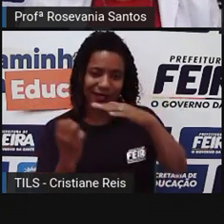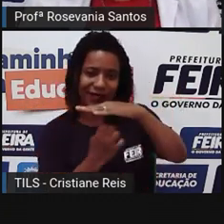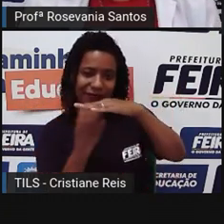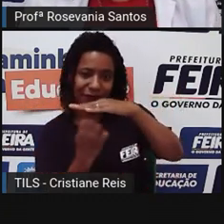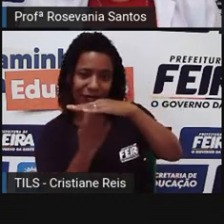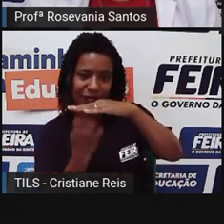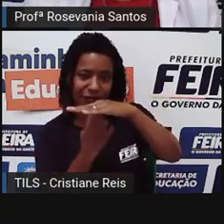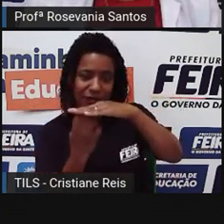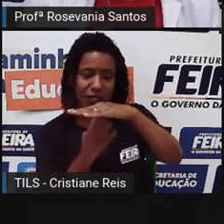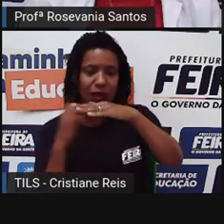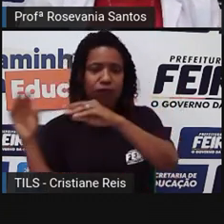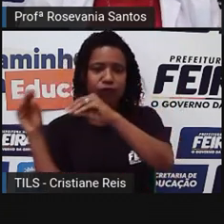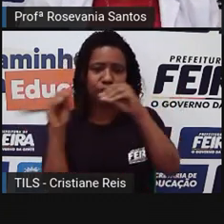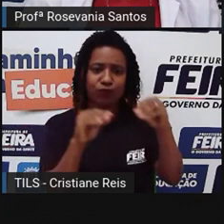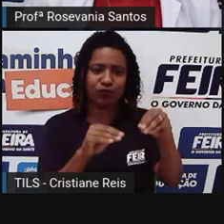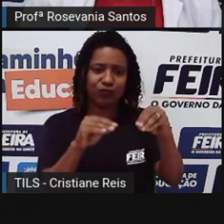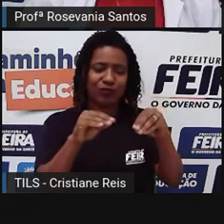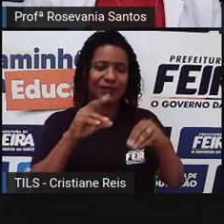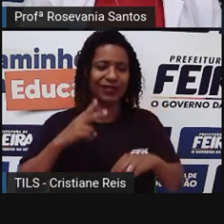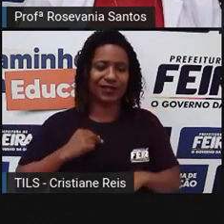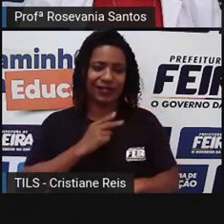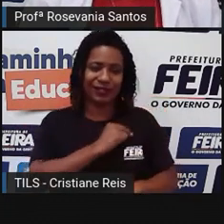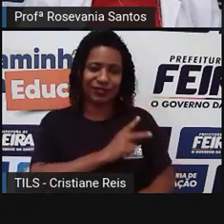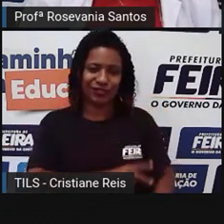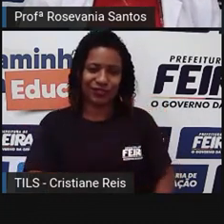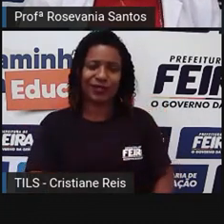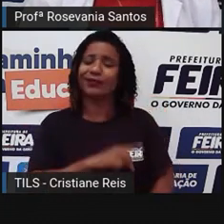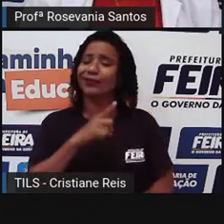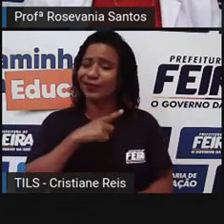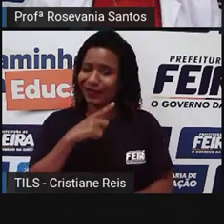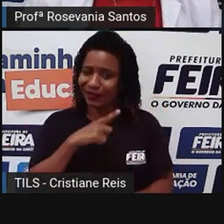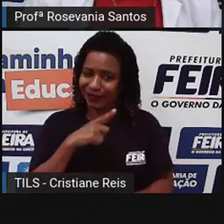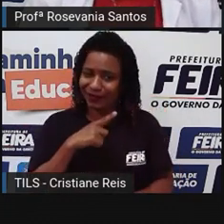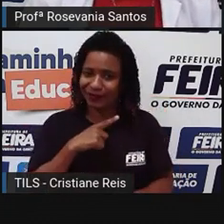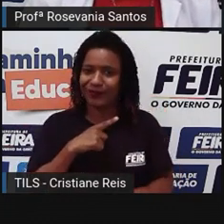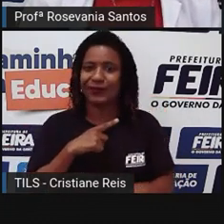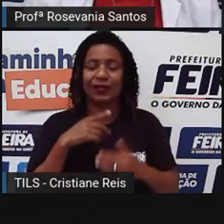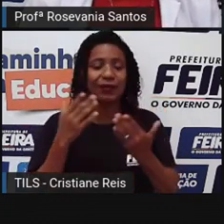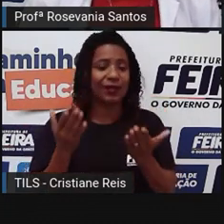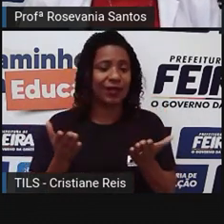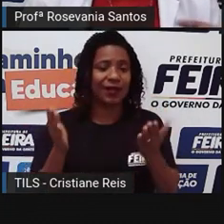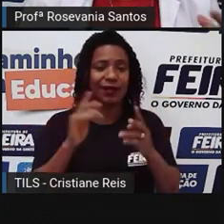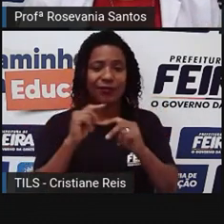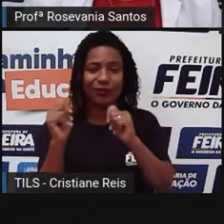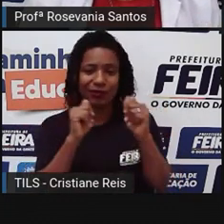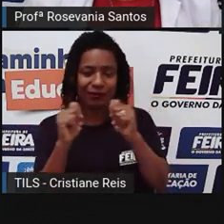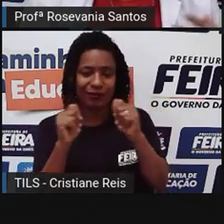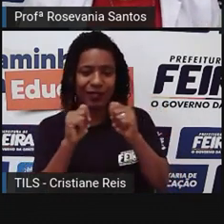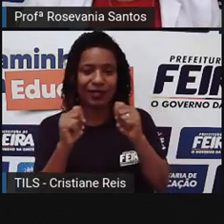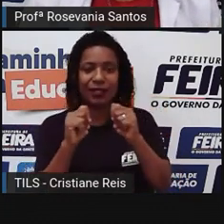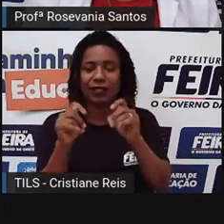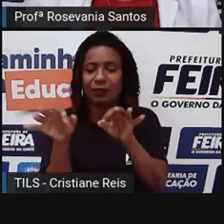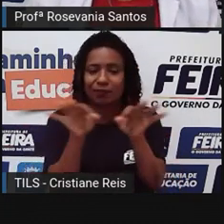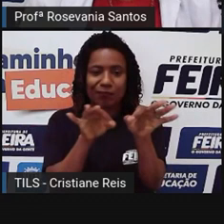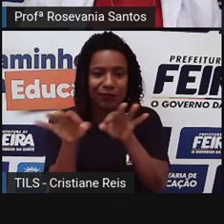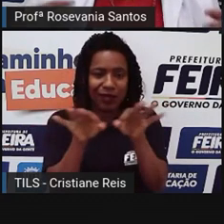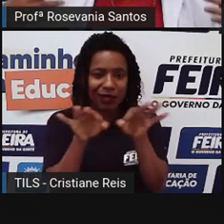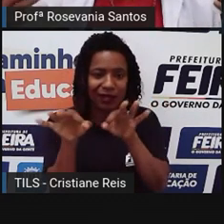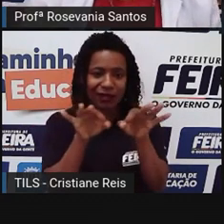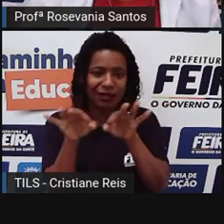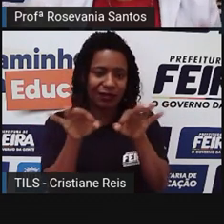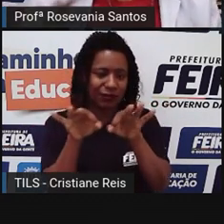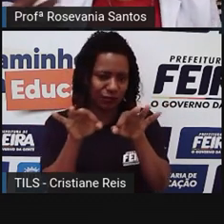da China que até bem pouco tempo não tinha, né. Então, a economia, ela é planificada. O que é isso? É feito o plano de governo, né,